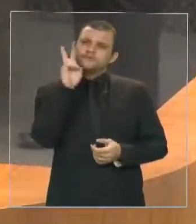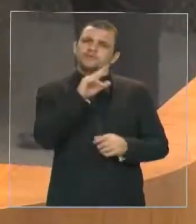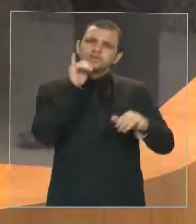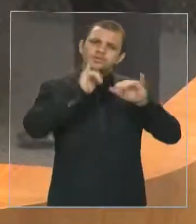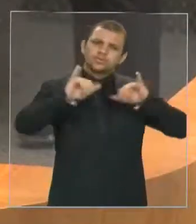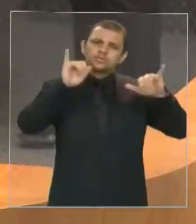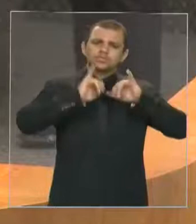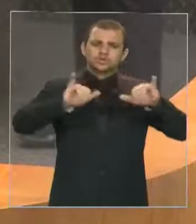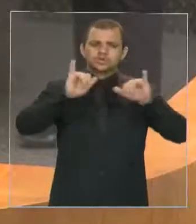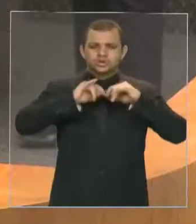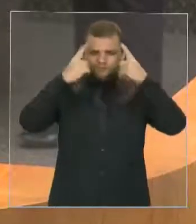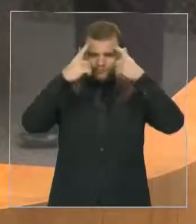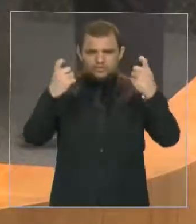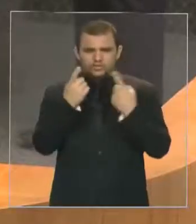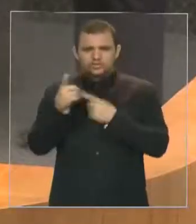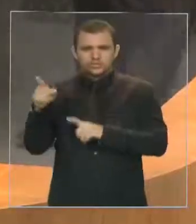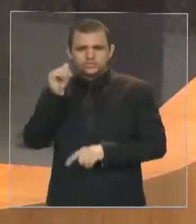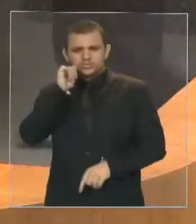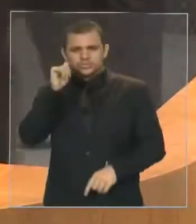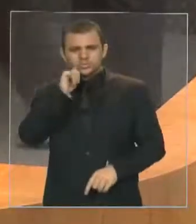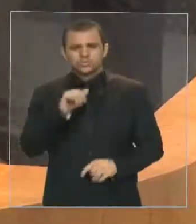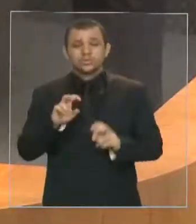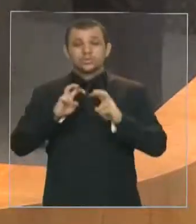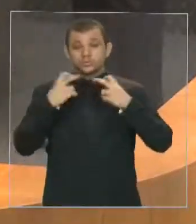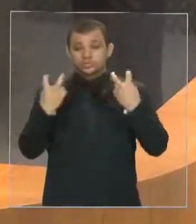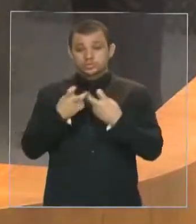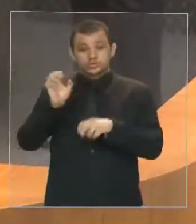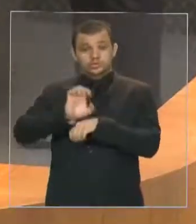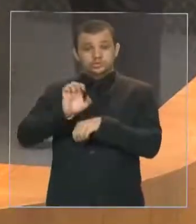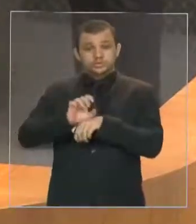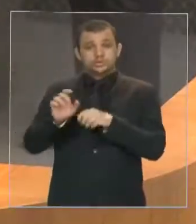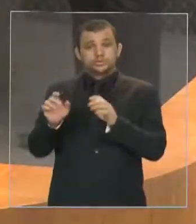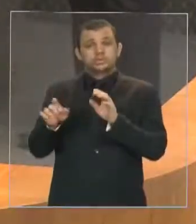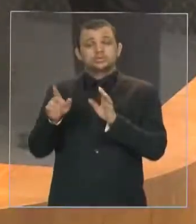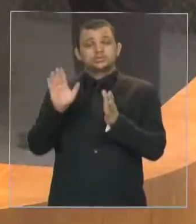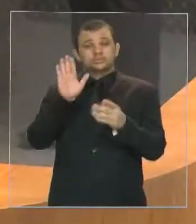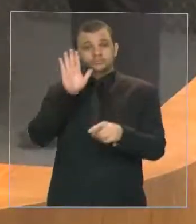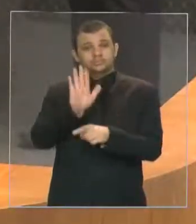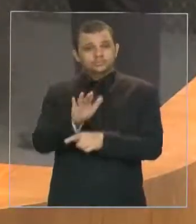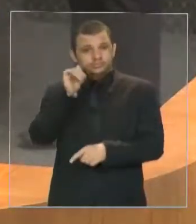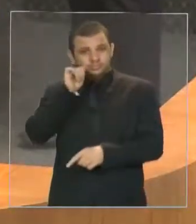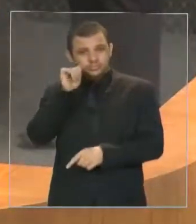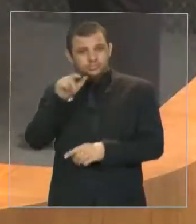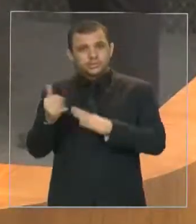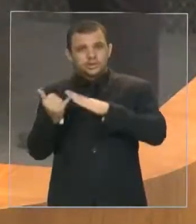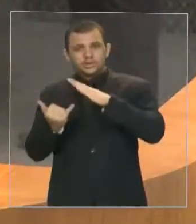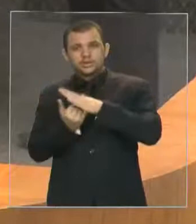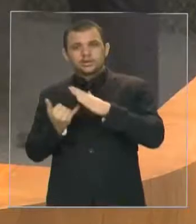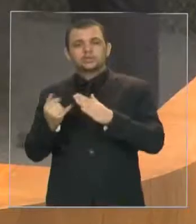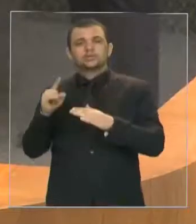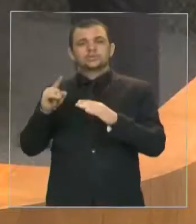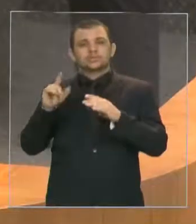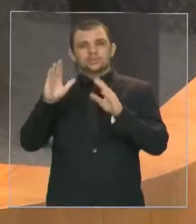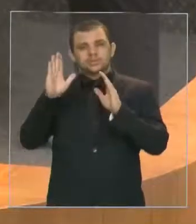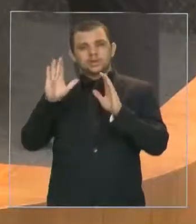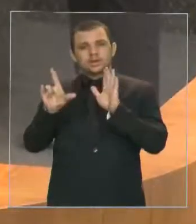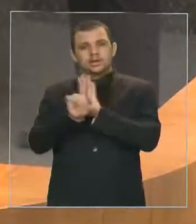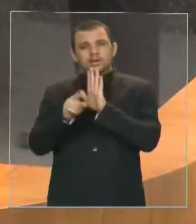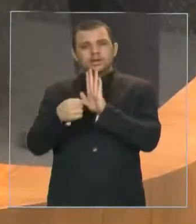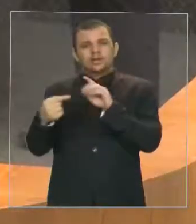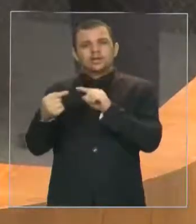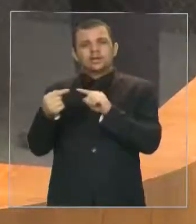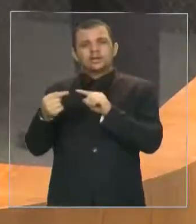mulheres. O Conselho Estadual da Mulher, Instituição Legal de Controle Social das Políticas Públicas para as Mulheres no Maranhão